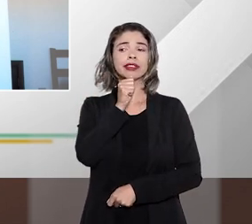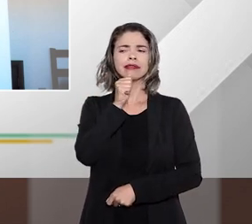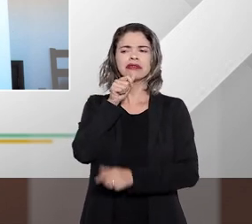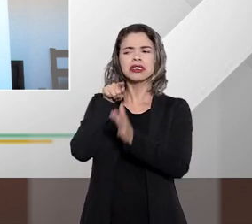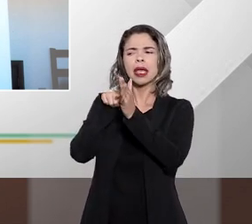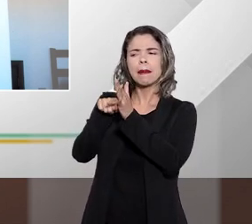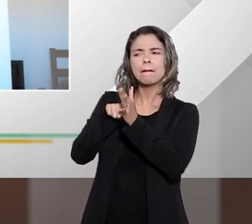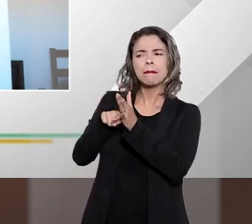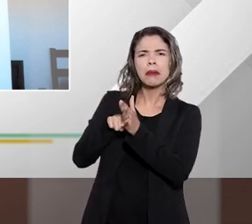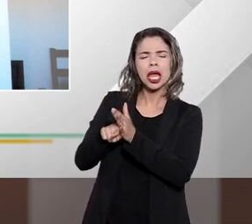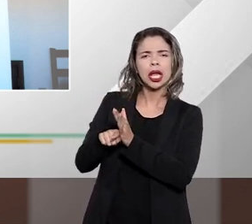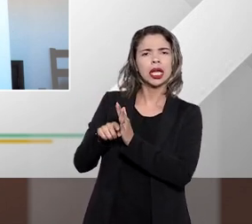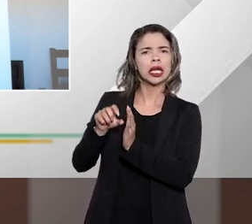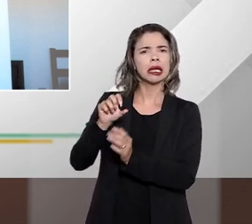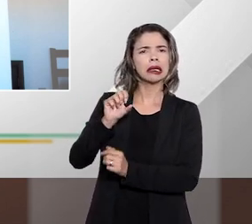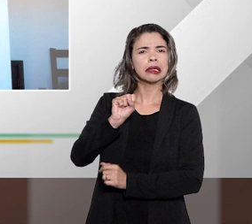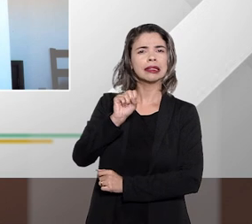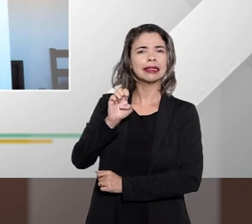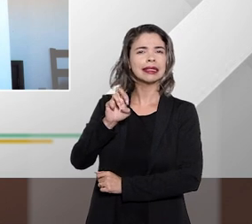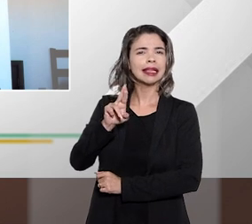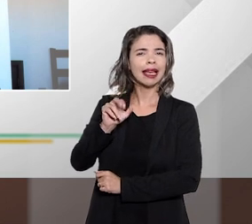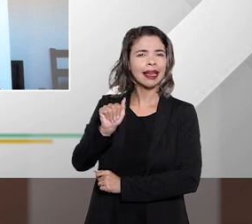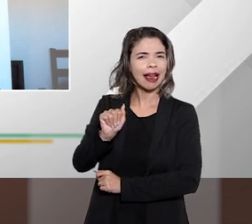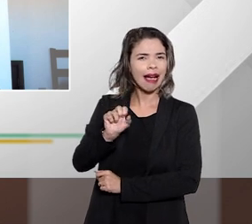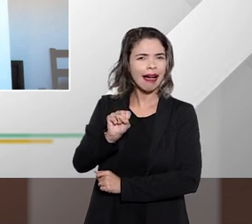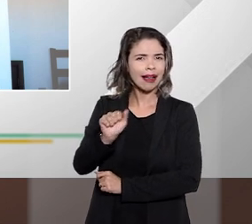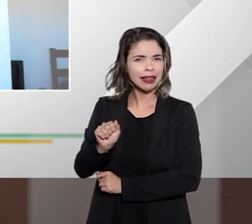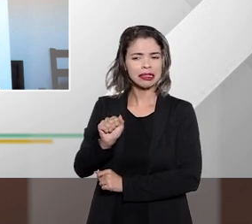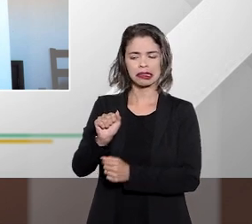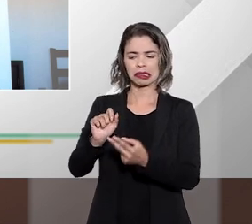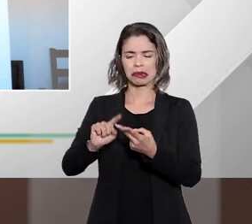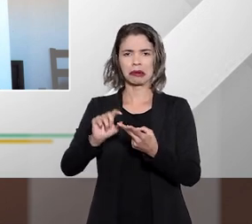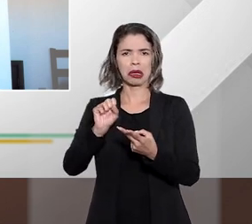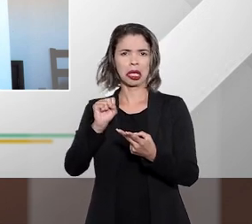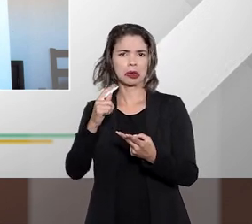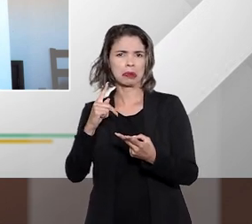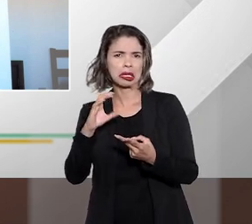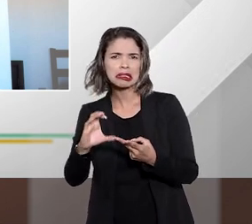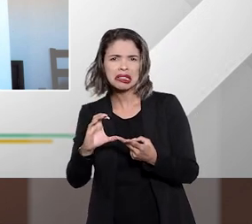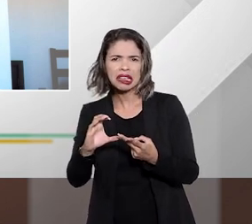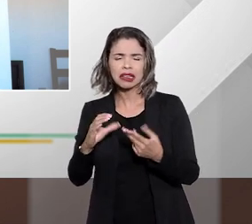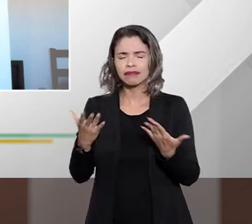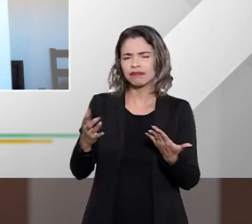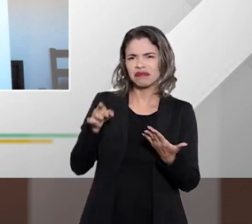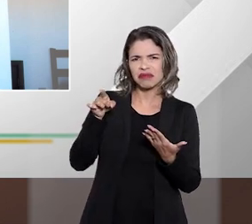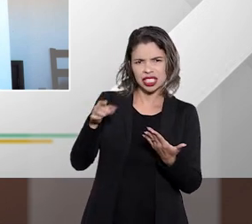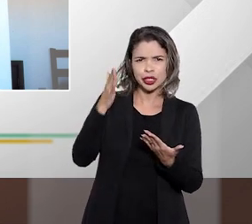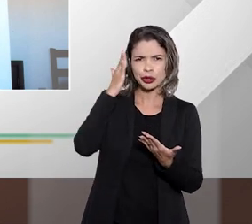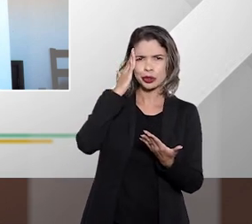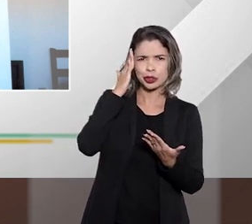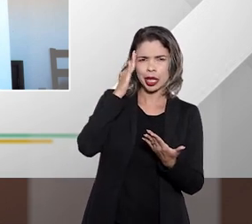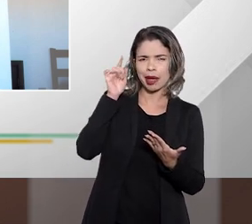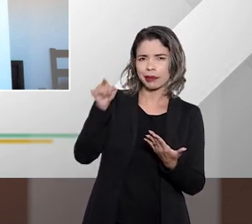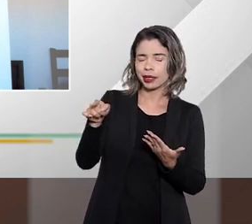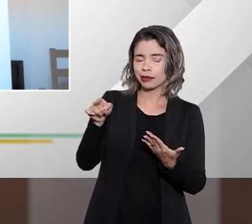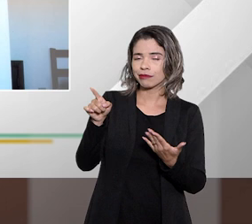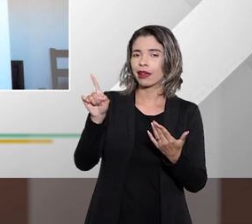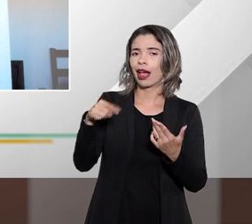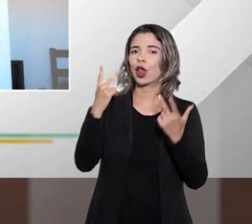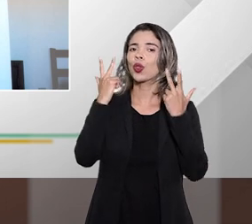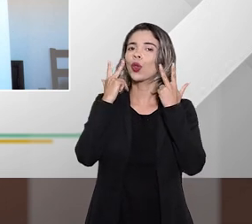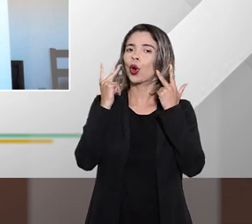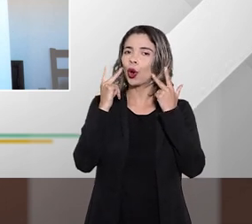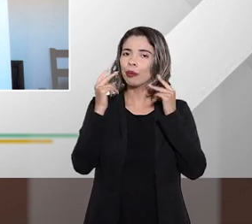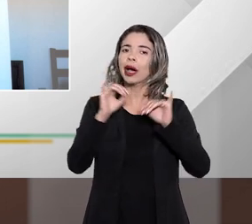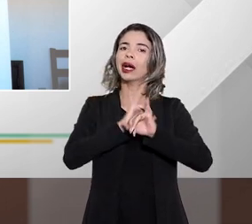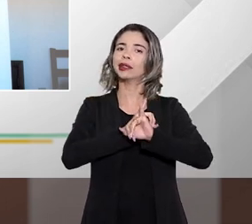consulta a serviços de proteção ao crédito ou sem avaliação da situação financeira do consumidor isso a gente sabe que é bem comum